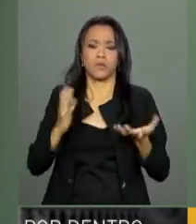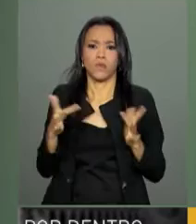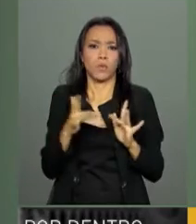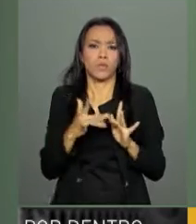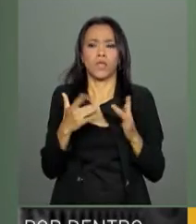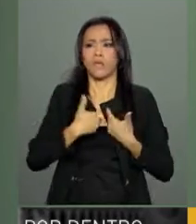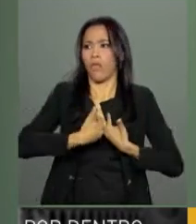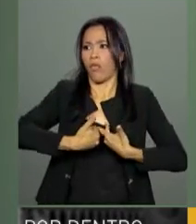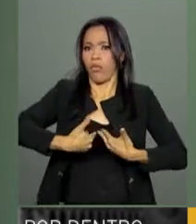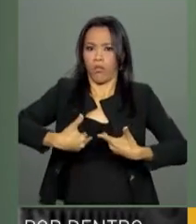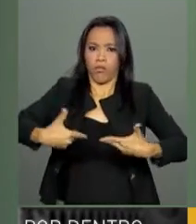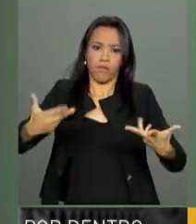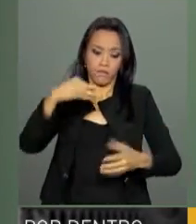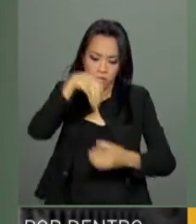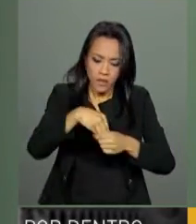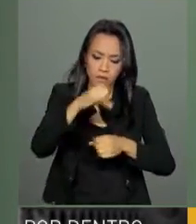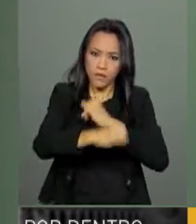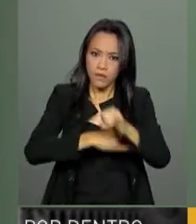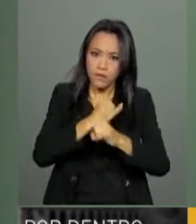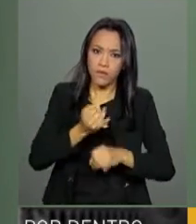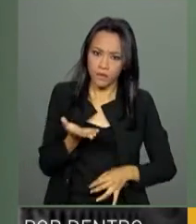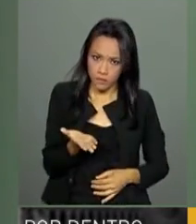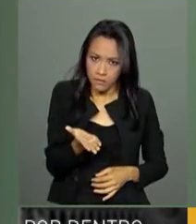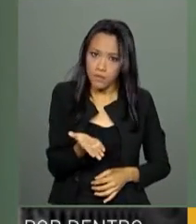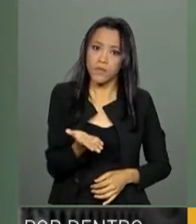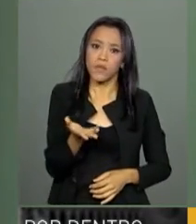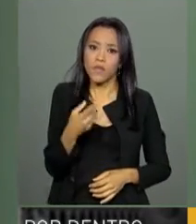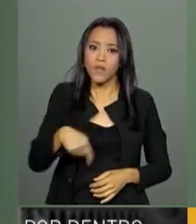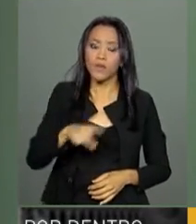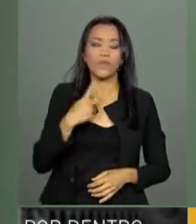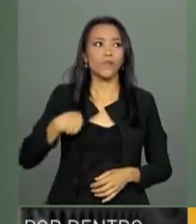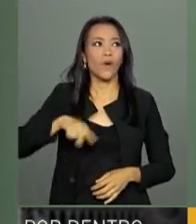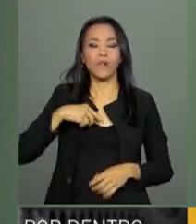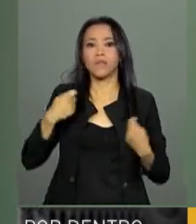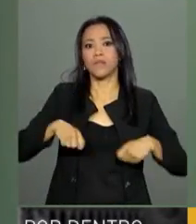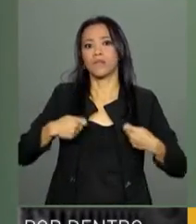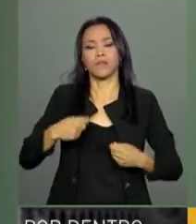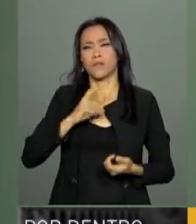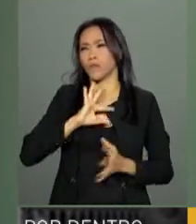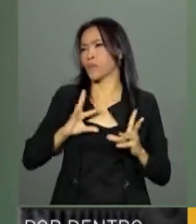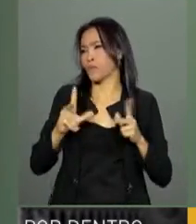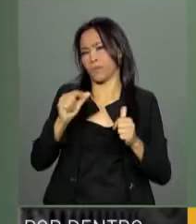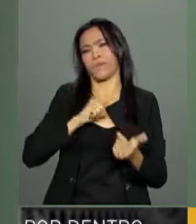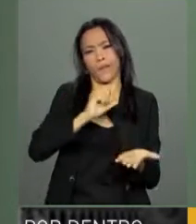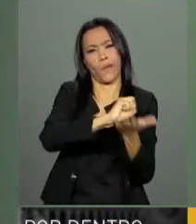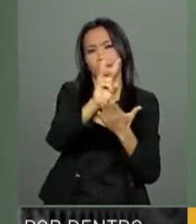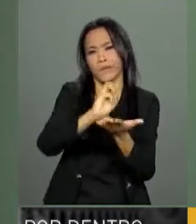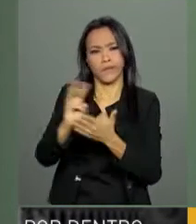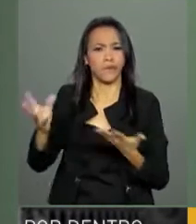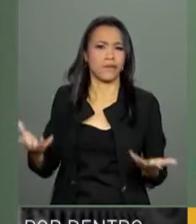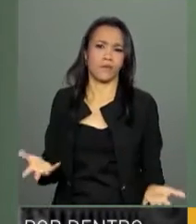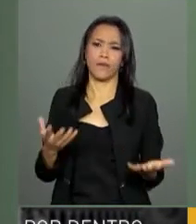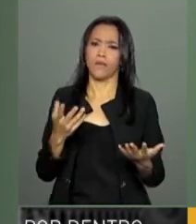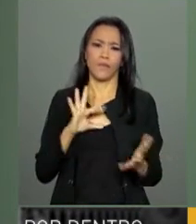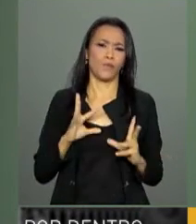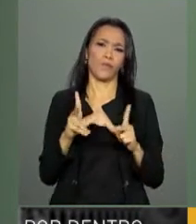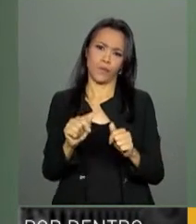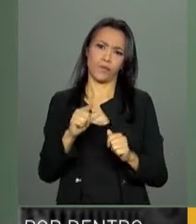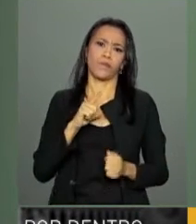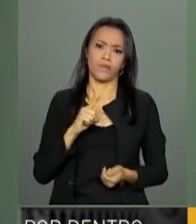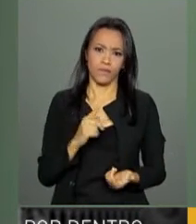campos que hoje nós dependemos tanto. Todo mundo tem WhatsApp hoje no Brasil, acho que todos temos de alguma maneira,